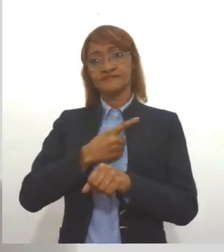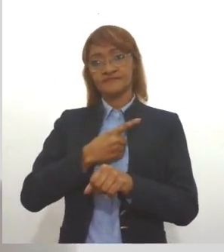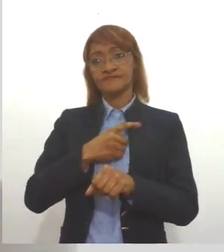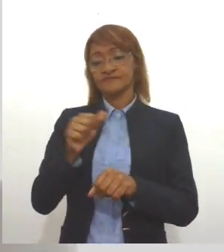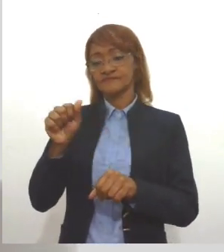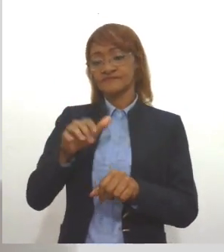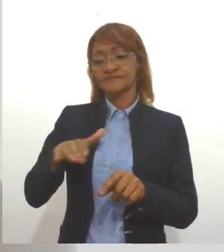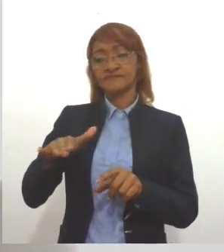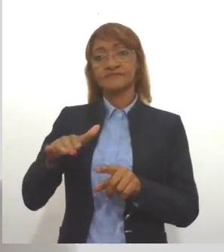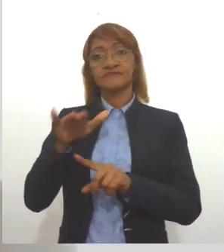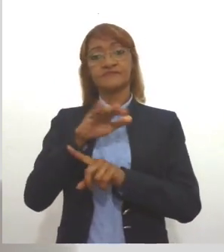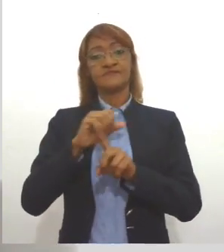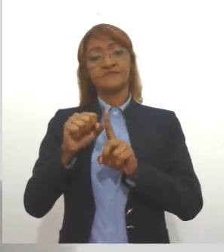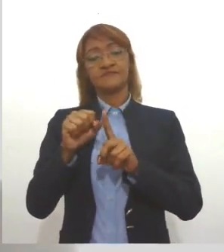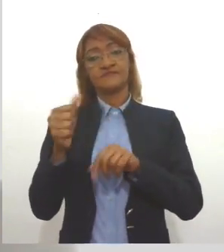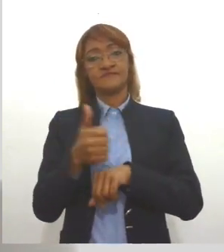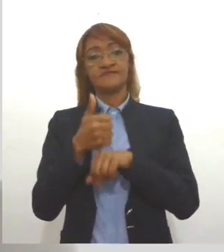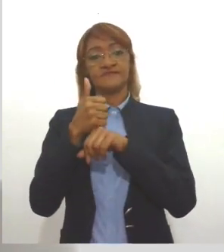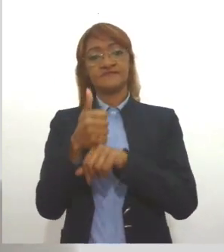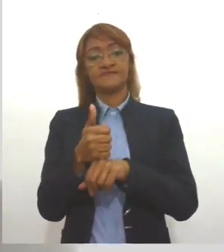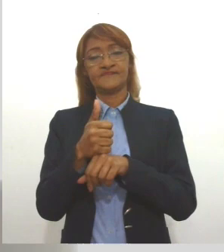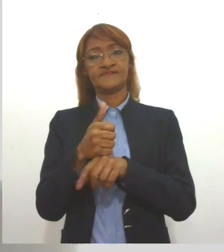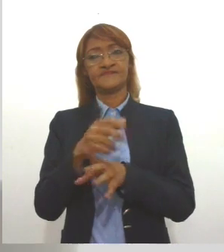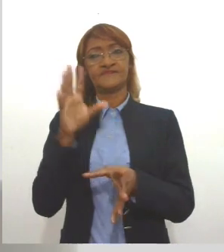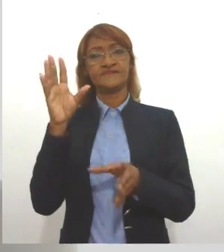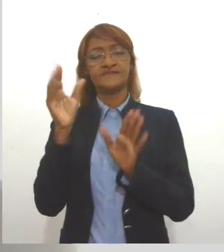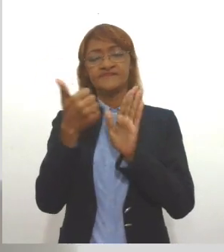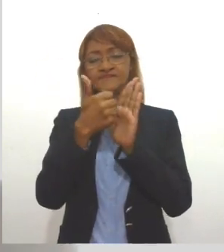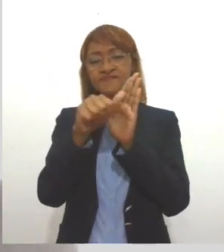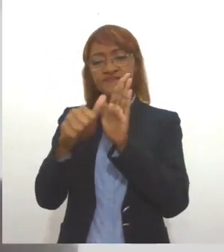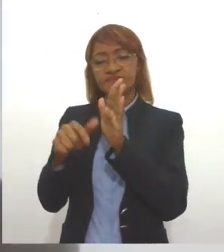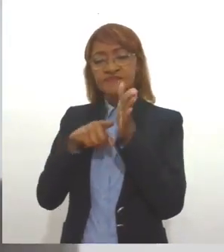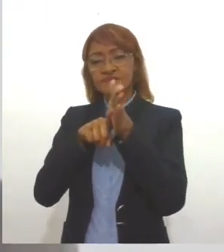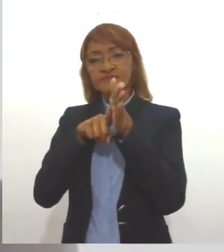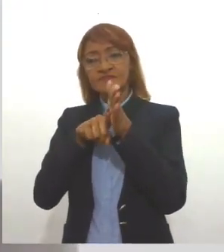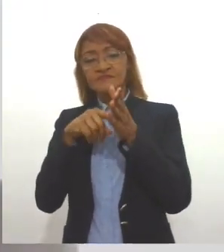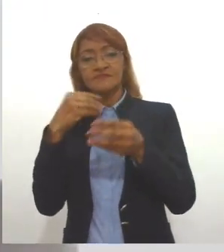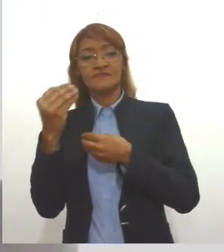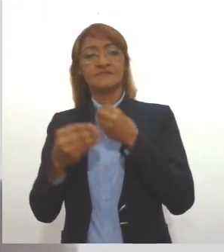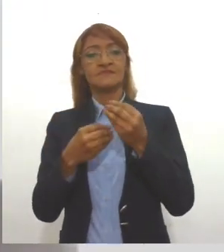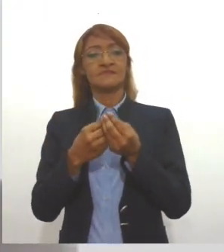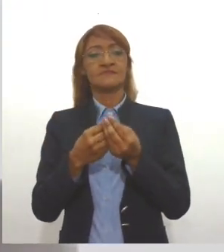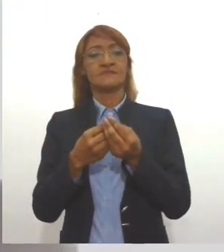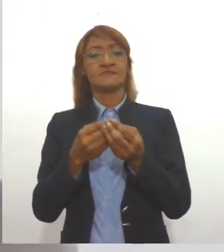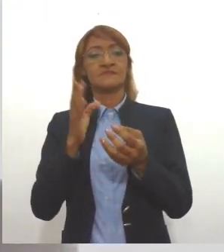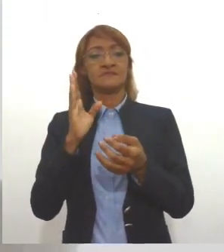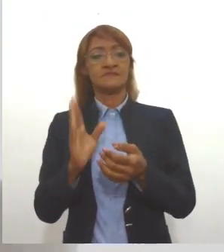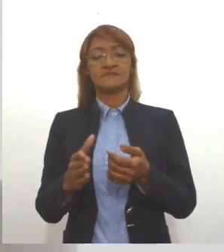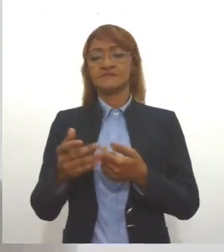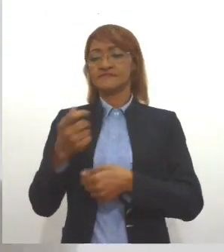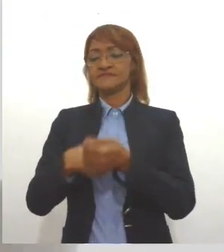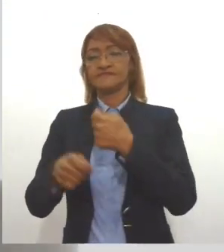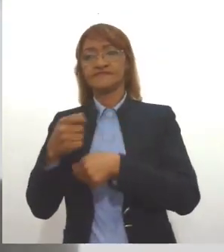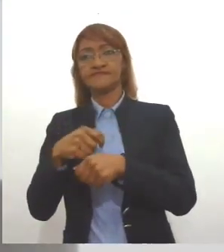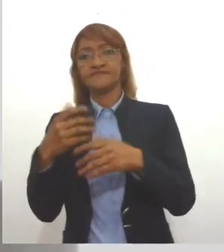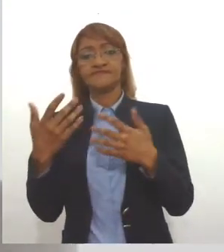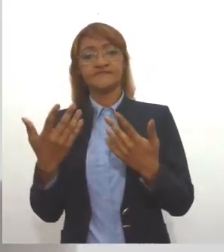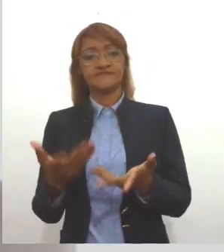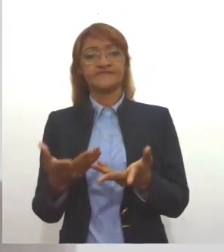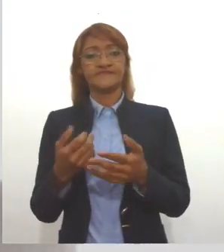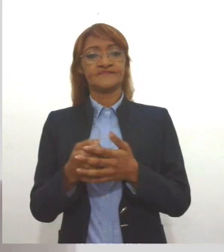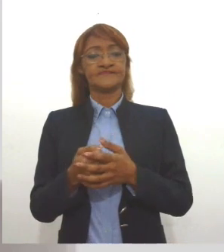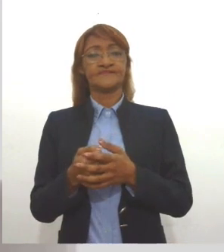análise da análise, né? Análise de questionário socioeconômico, de situação de